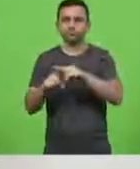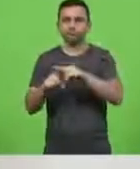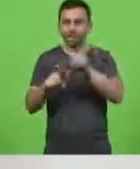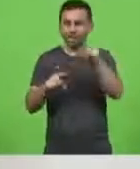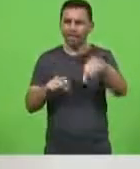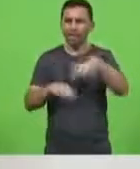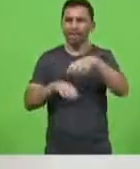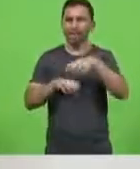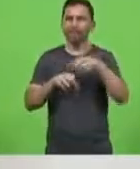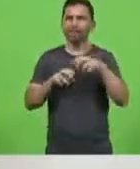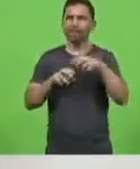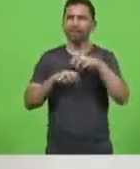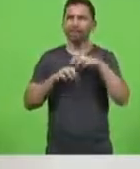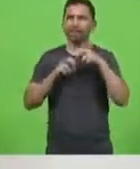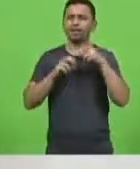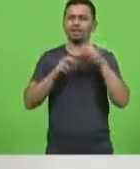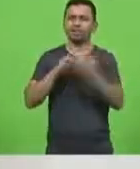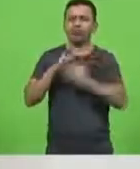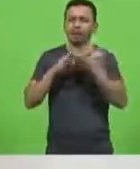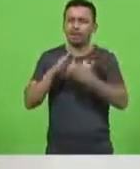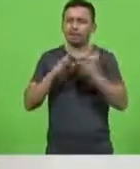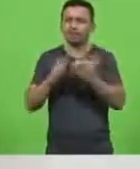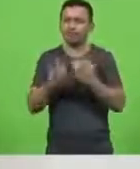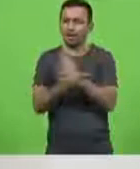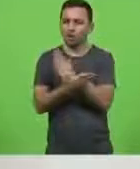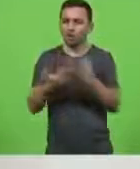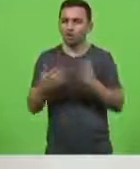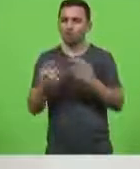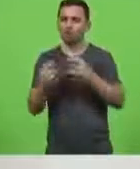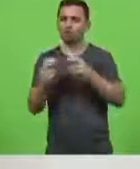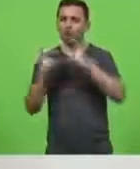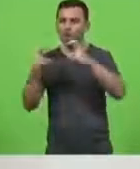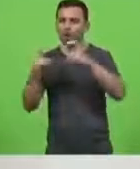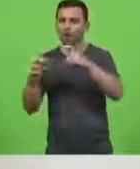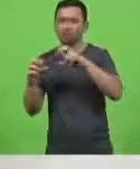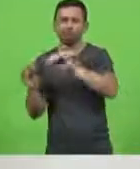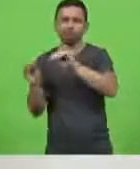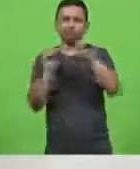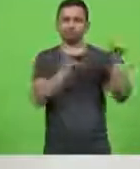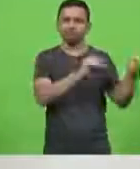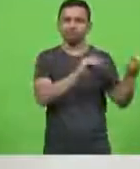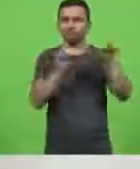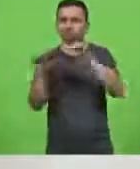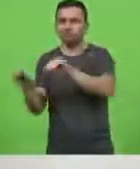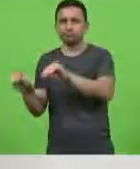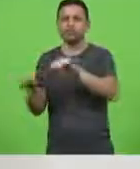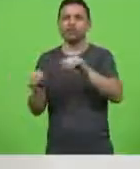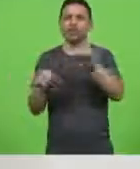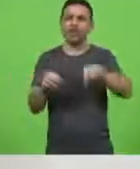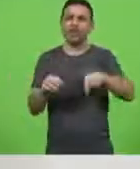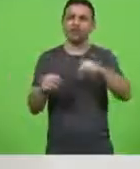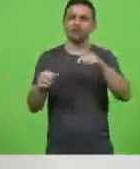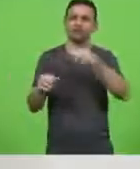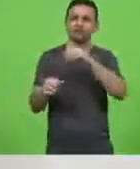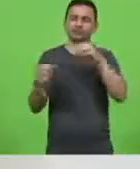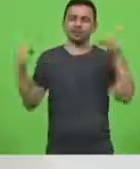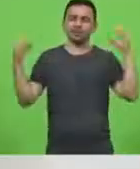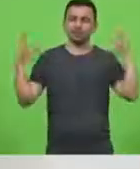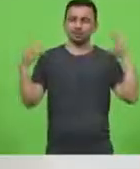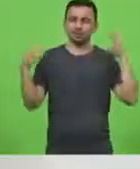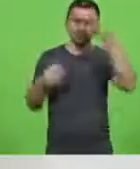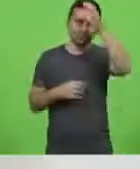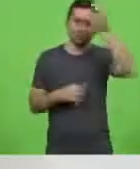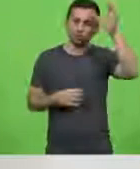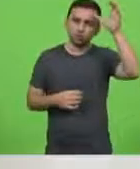que fazem o transporte entre uma cidade e outra entre Chapecó e Joinville e Cristiúma e Florianópolis pois é em 1980